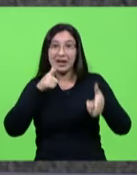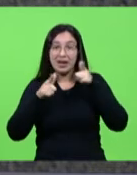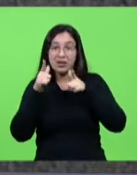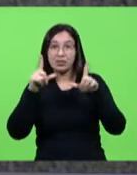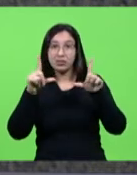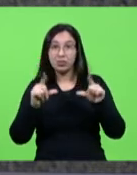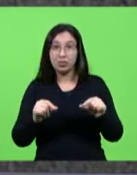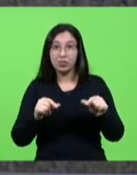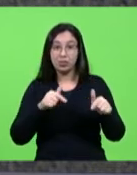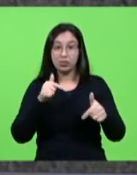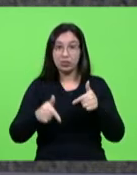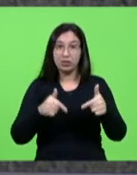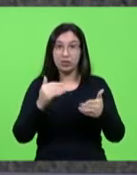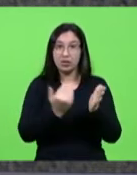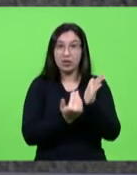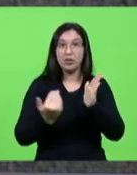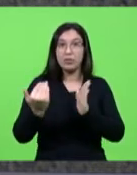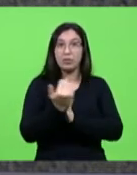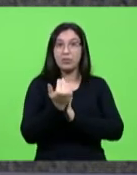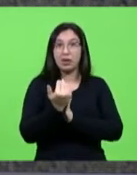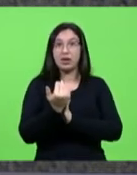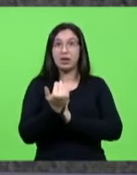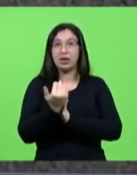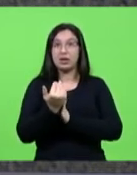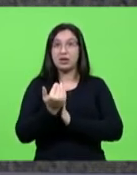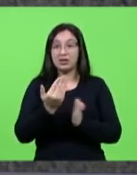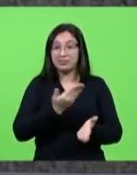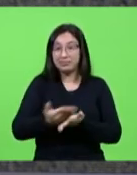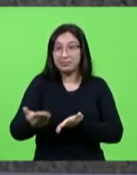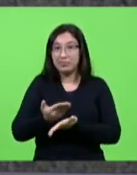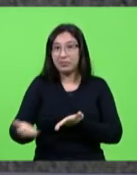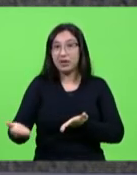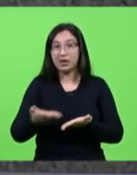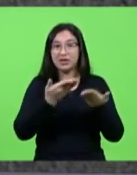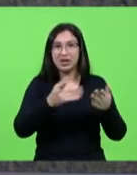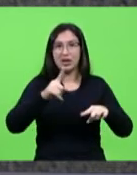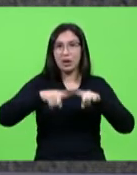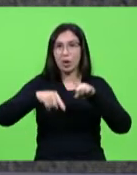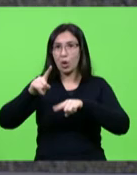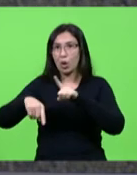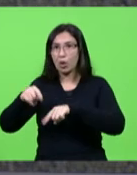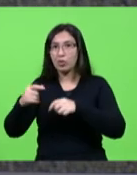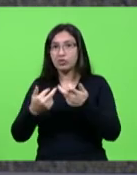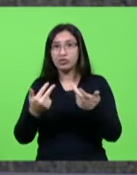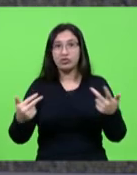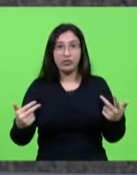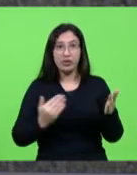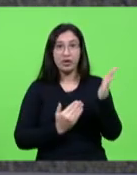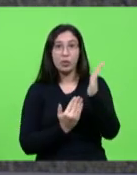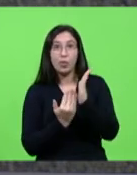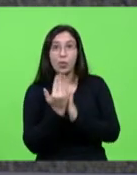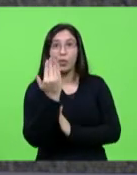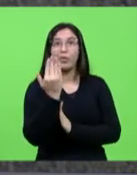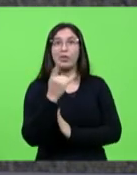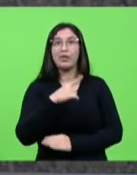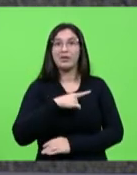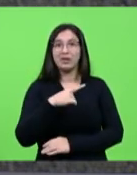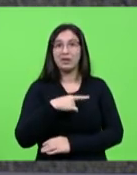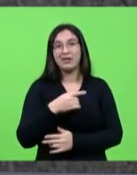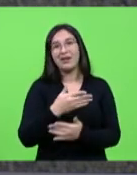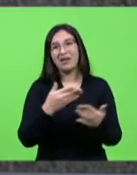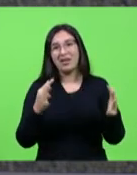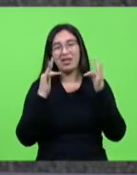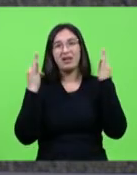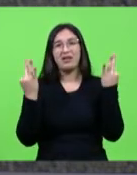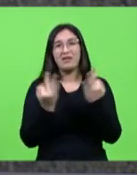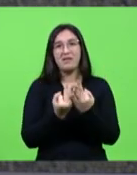emprego aumenta o subemprego aumenta e os produtos se elevam com certeza as famílias vão